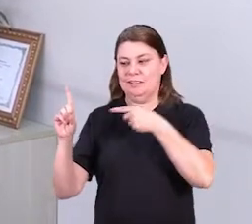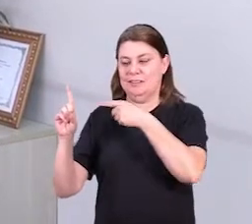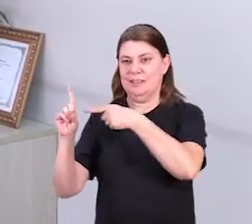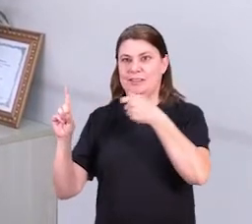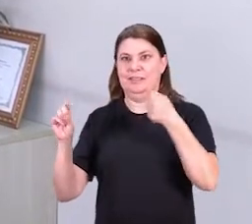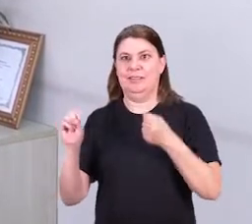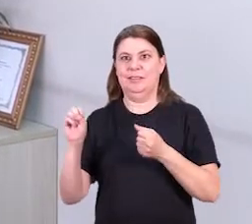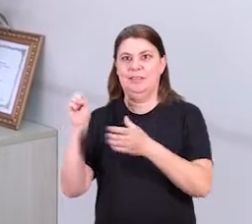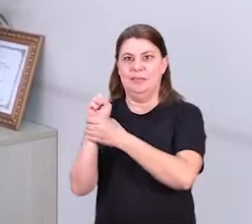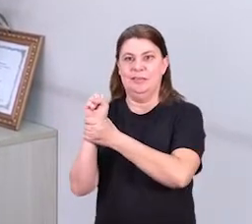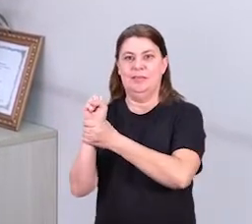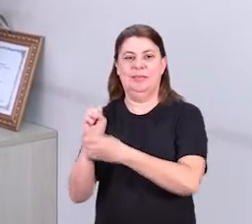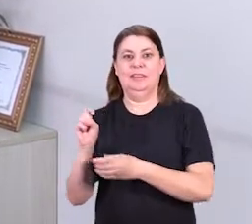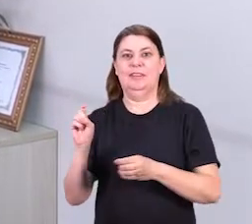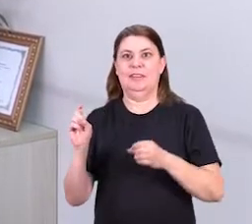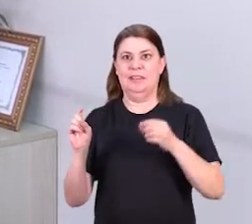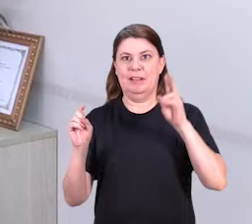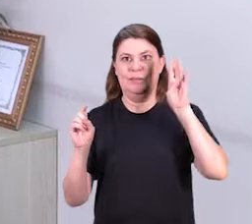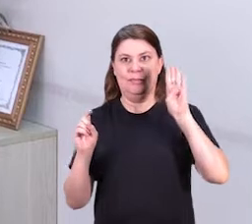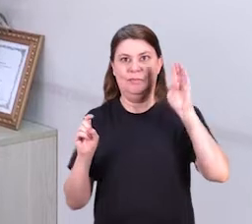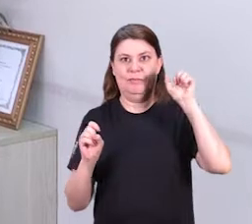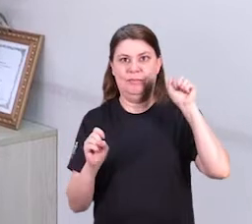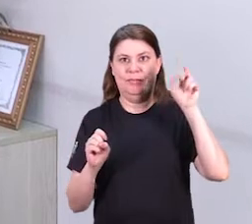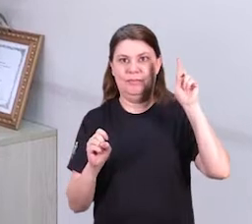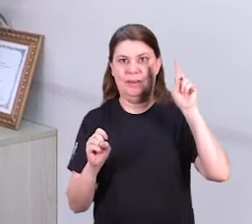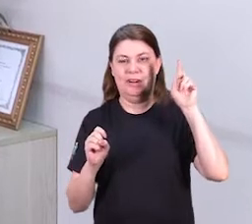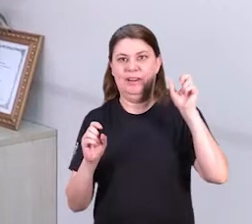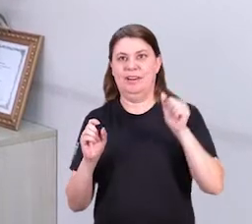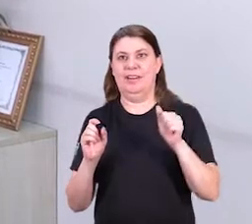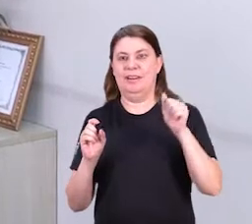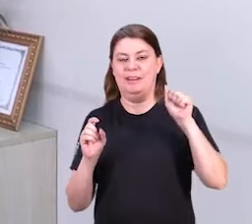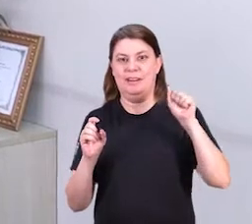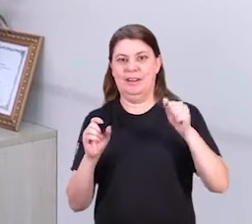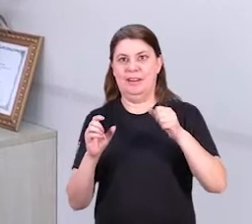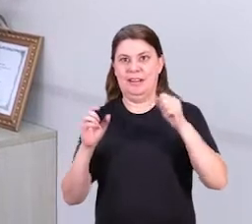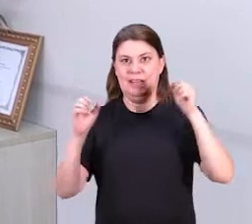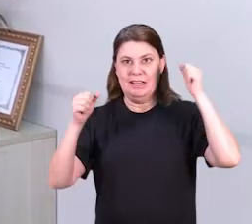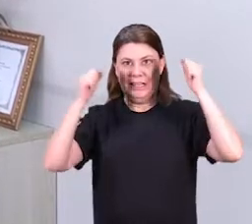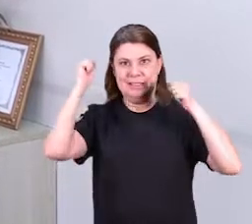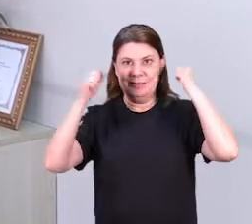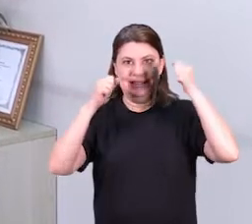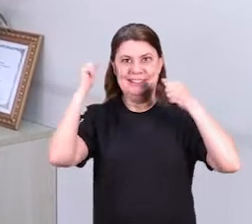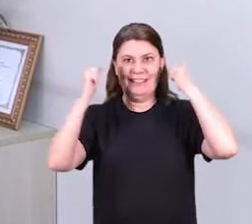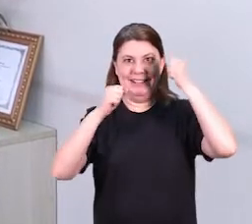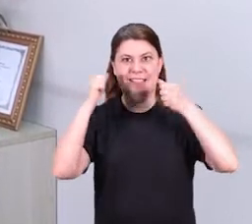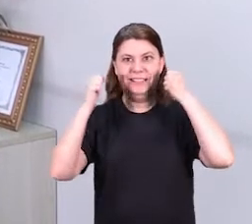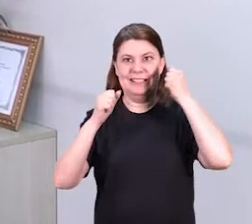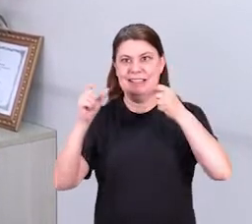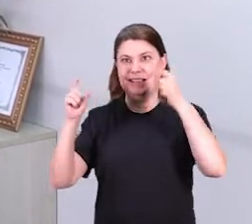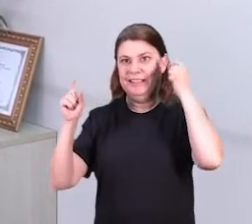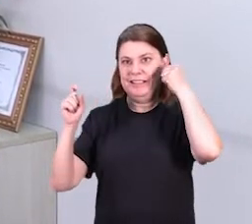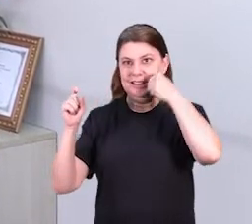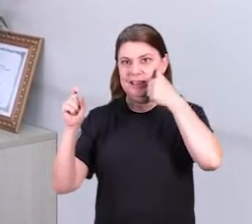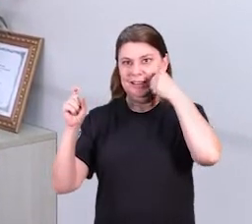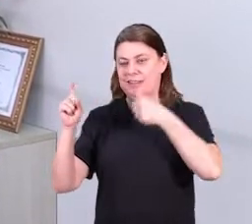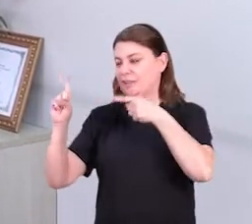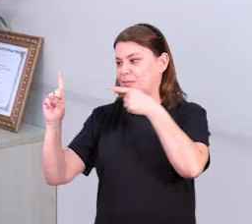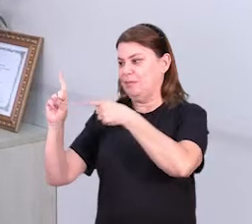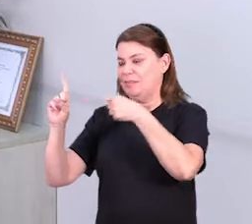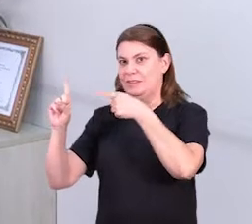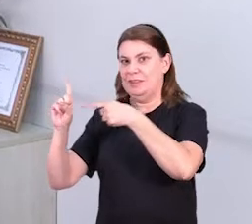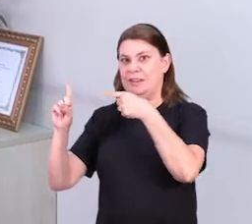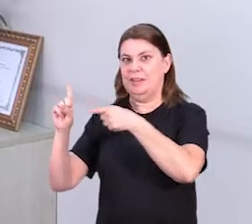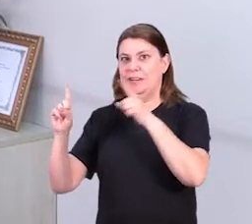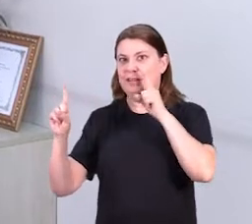das mulheres. O projeto diz que bares e casas noturnas devem auxiliar as mulheres em situações